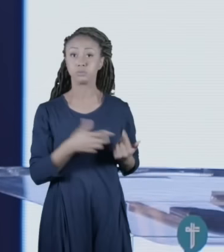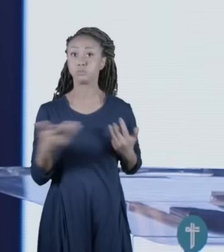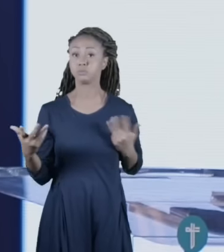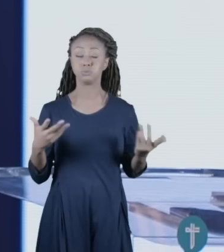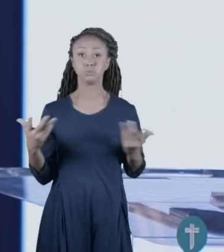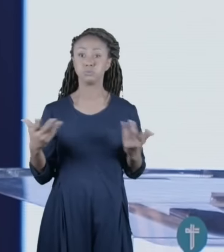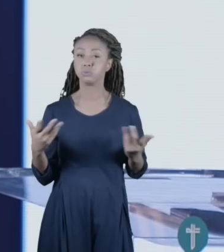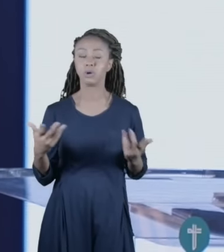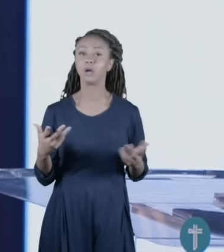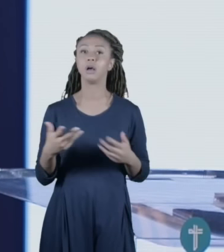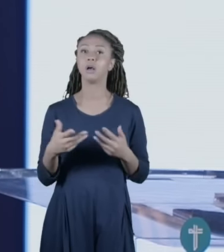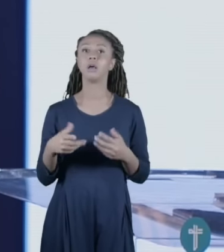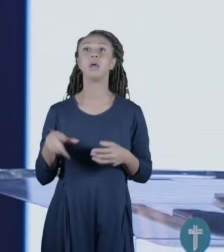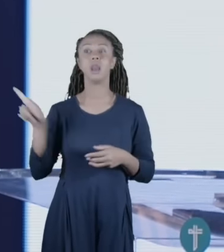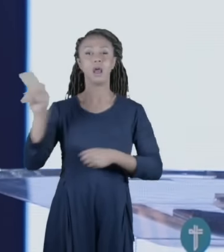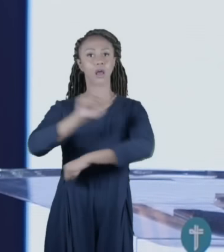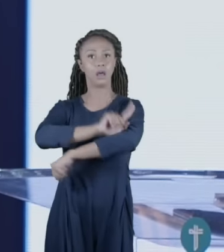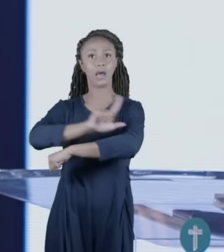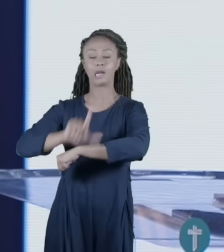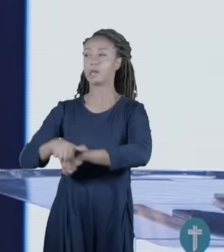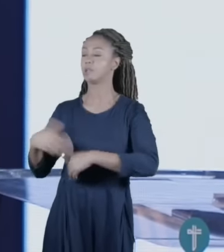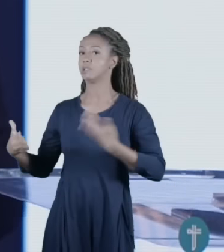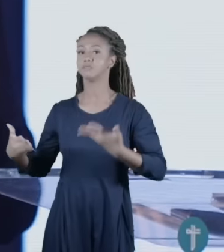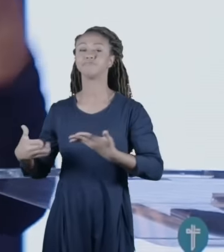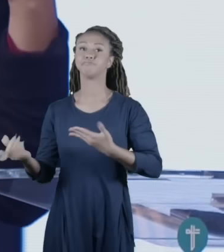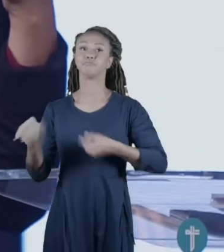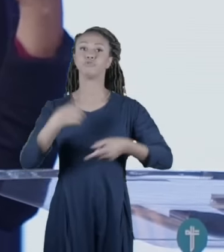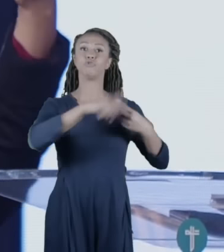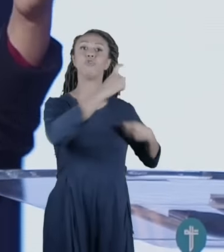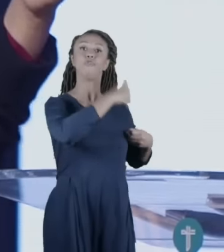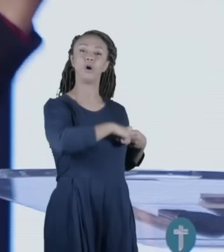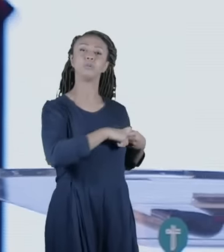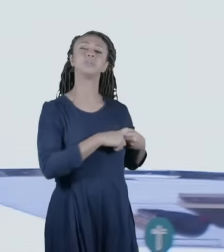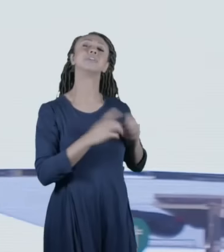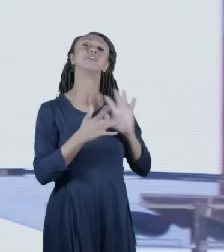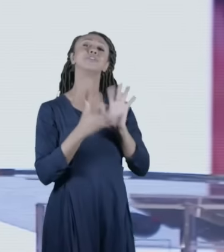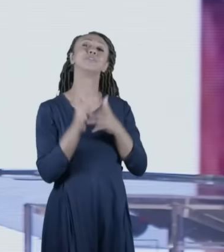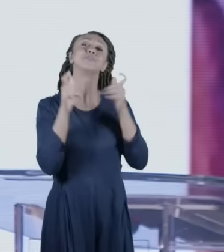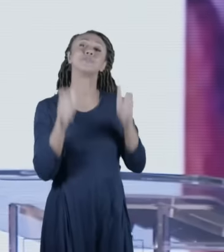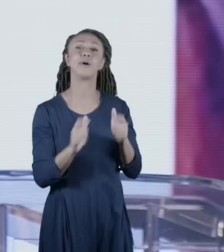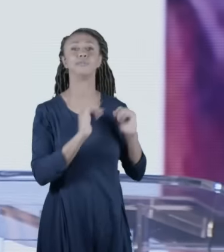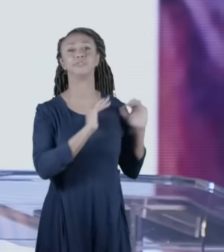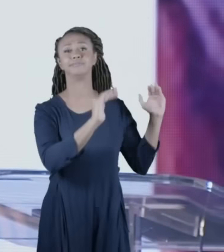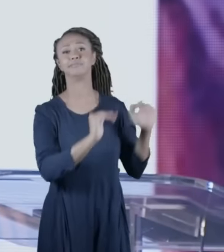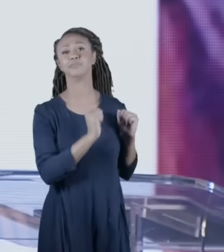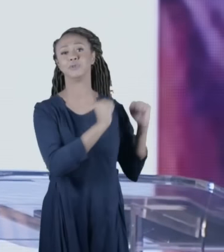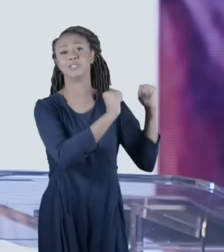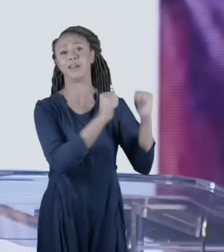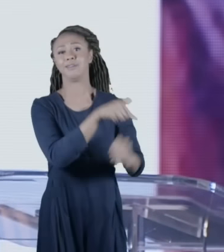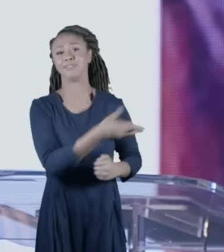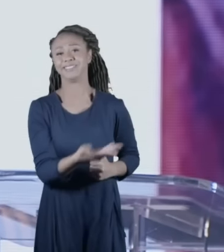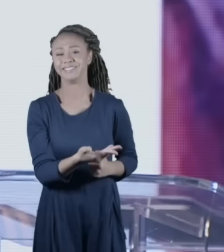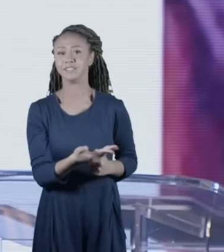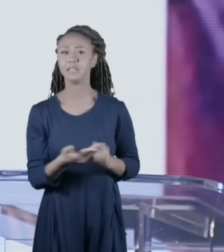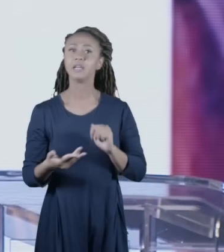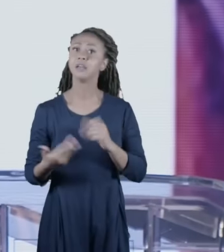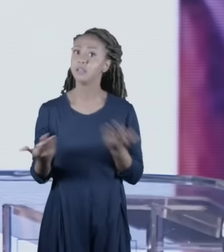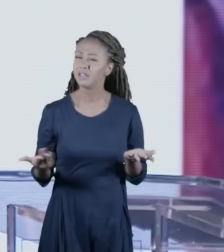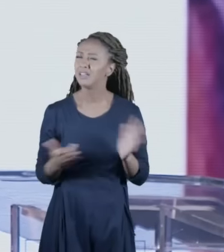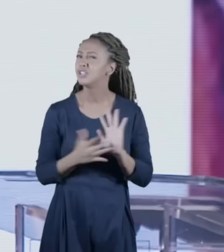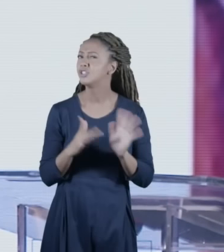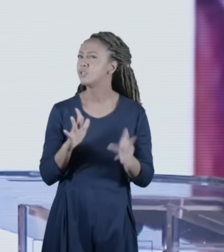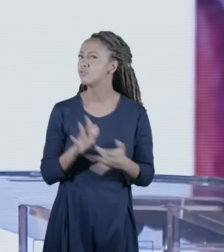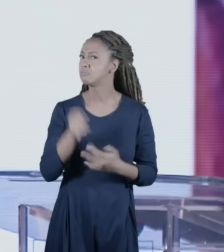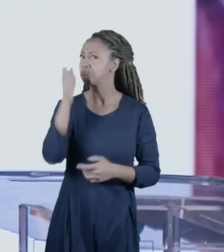caminho de Nazaré a caminho da Galileia eles voltam e encontram Jesus no templo então aqui a gente consegue ver em vez de uma criança de 12